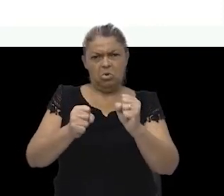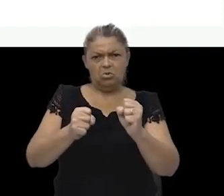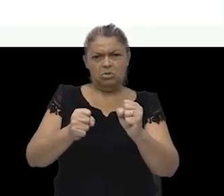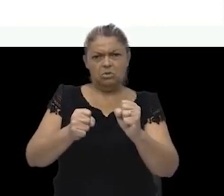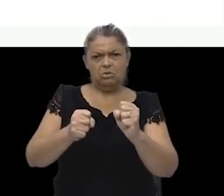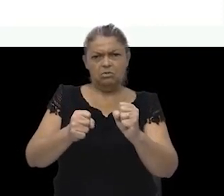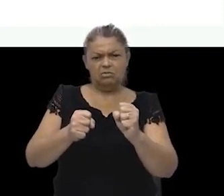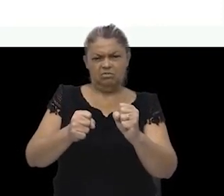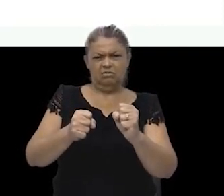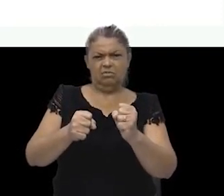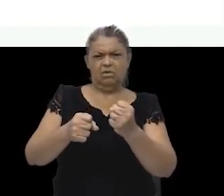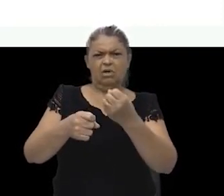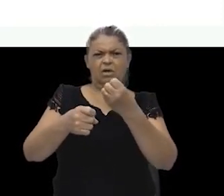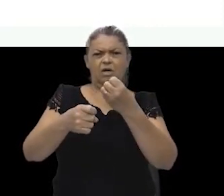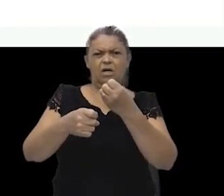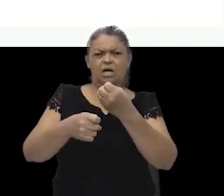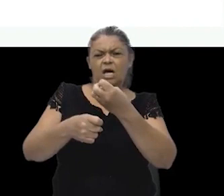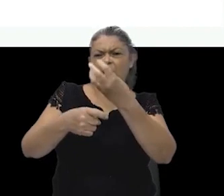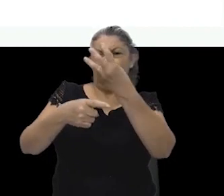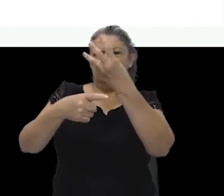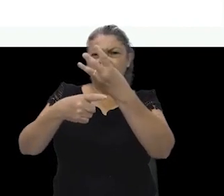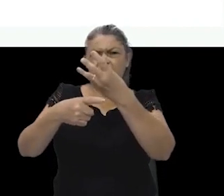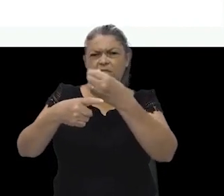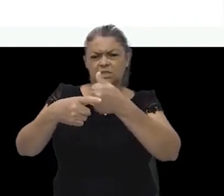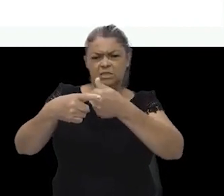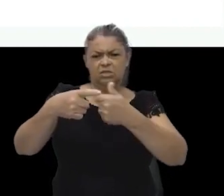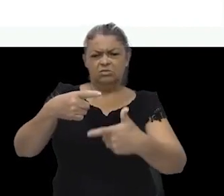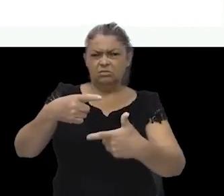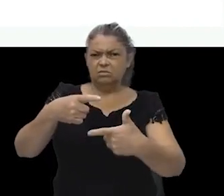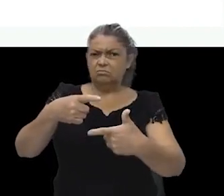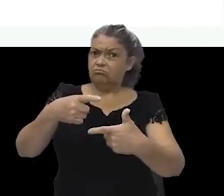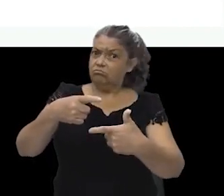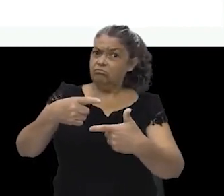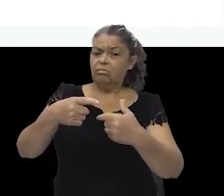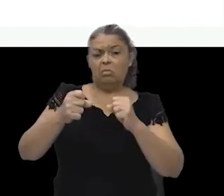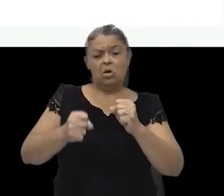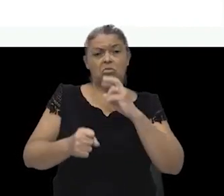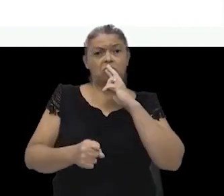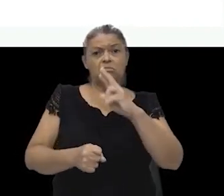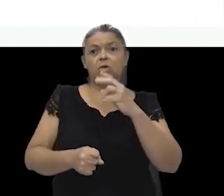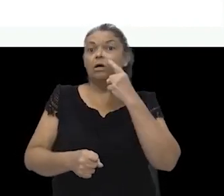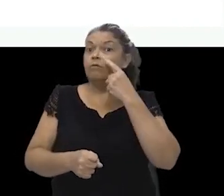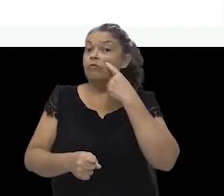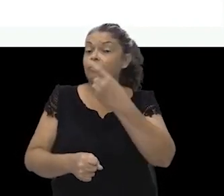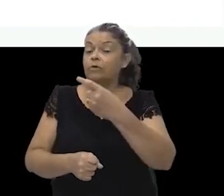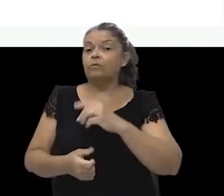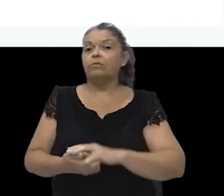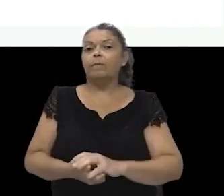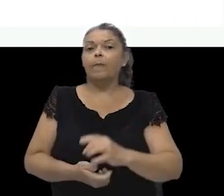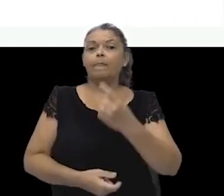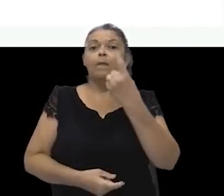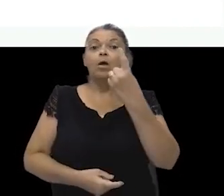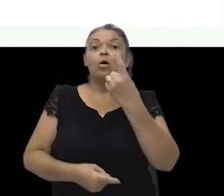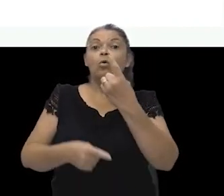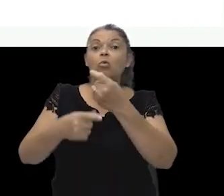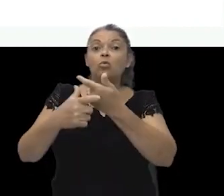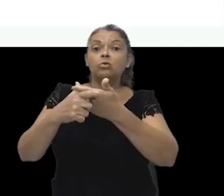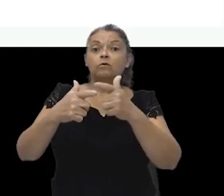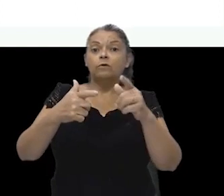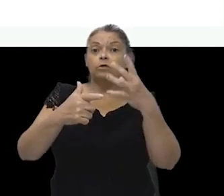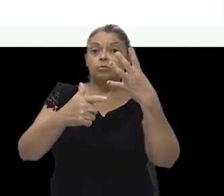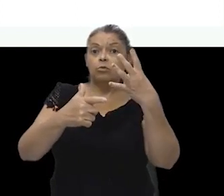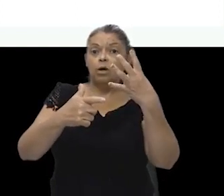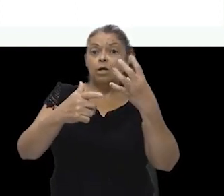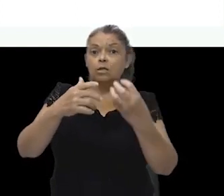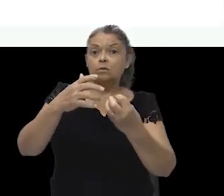por 12? Poderia. O resultado seria o mesmo. Mas vamos aqui à divisão. 1 dividido por 4 vai dar 0.